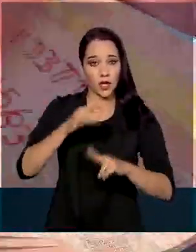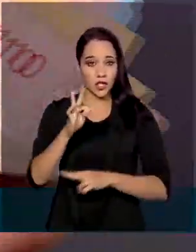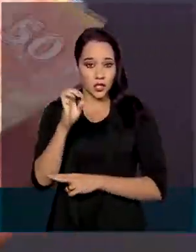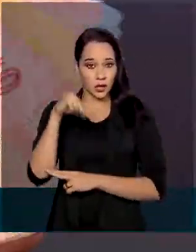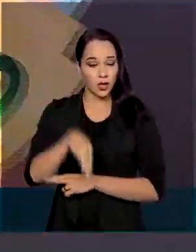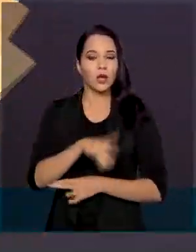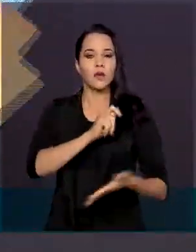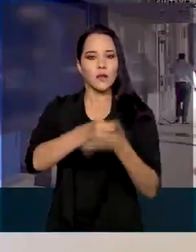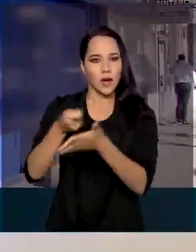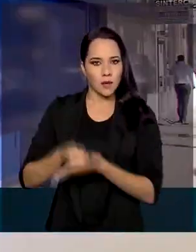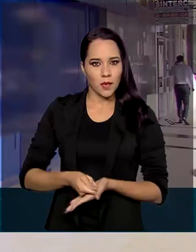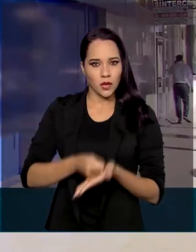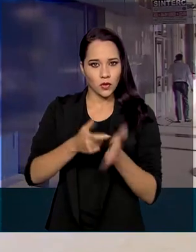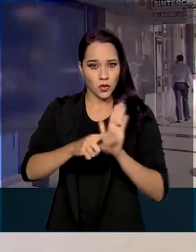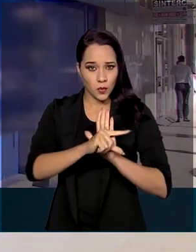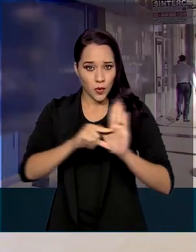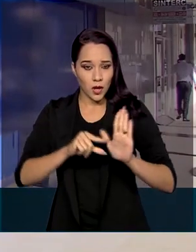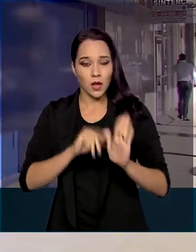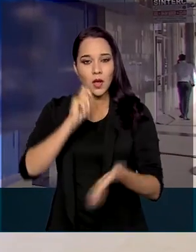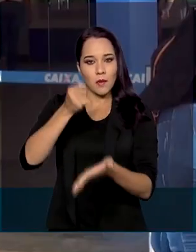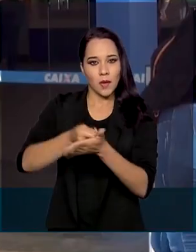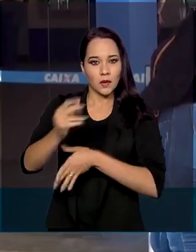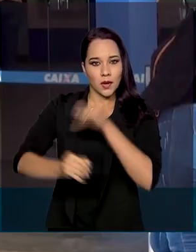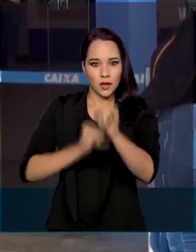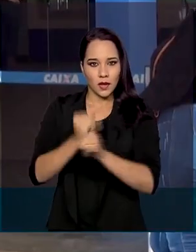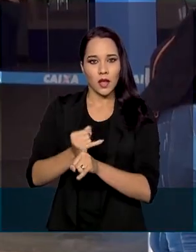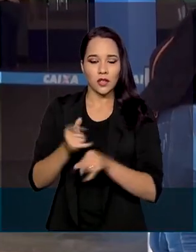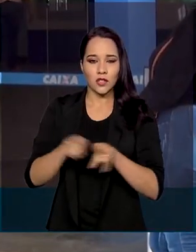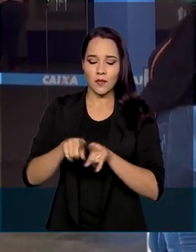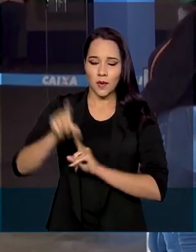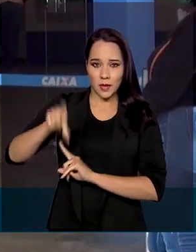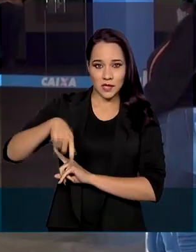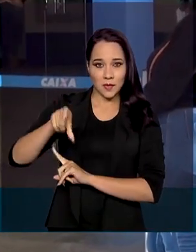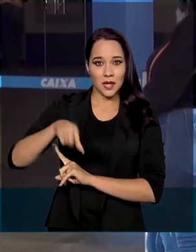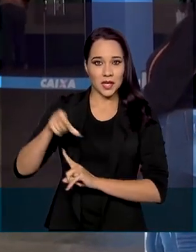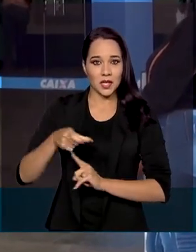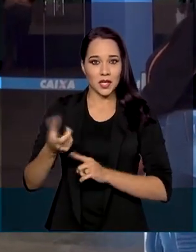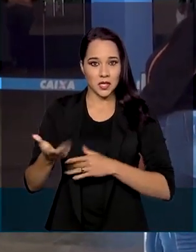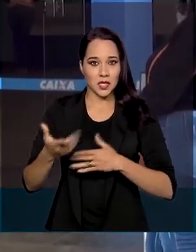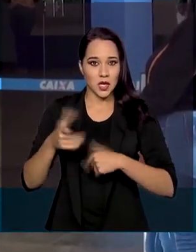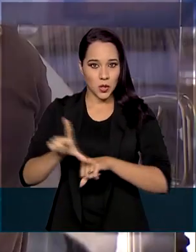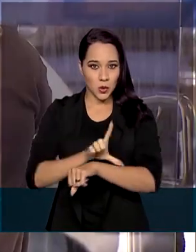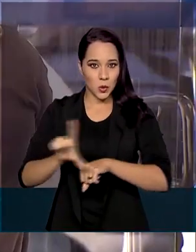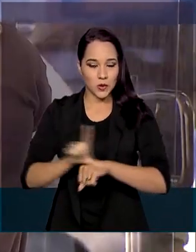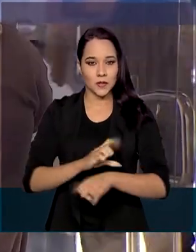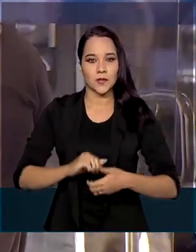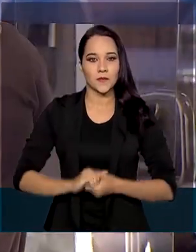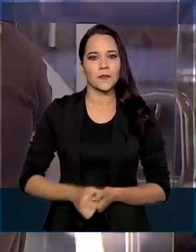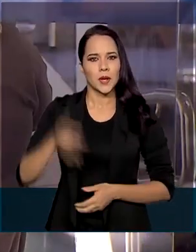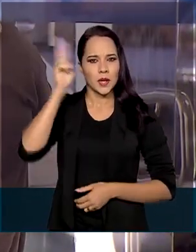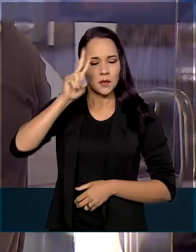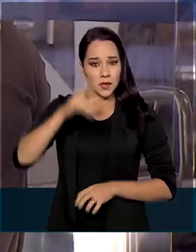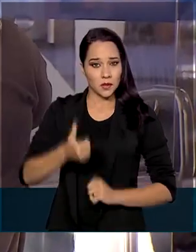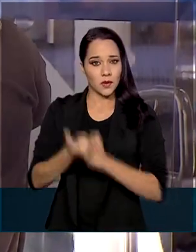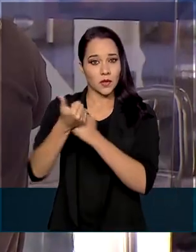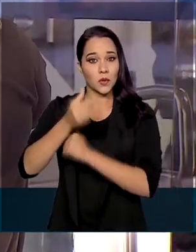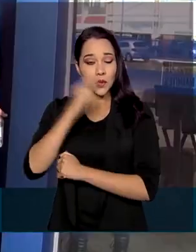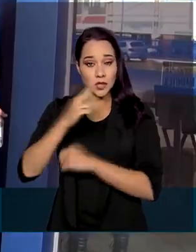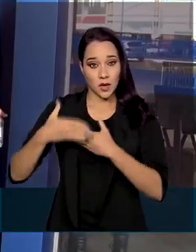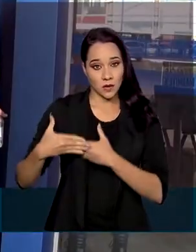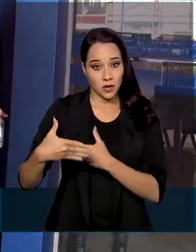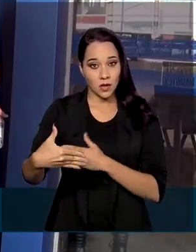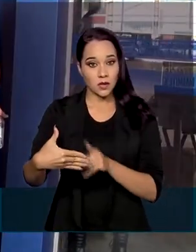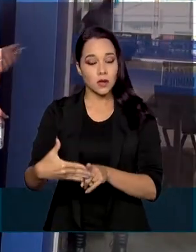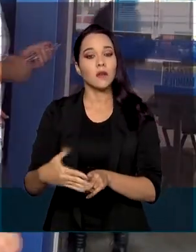pagamentos de boletos, compras na internet e pelas maquininhas em estabelecimentos comerciais. Lembrando que o auxílio emergencial e